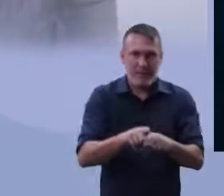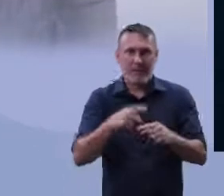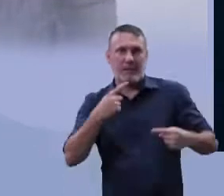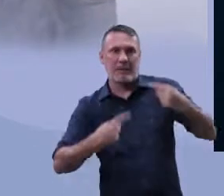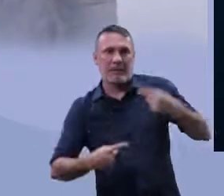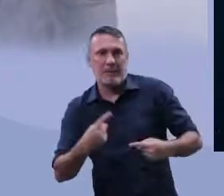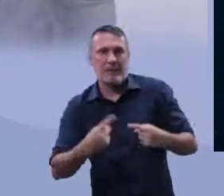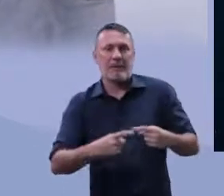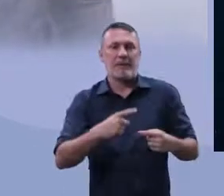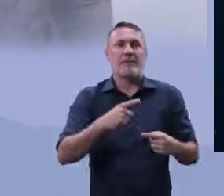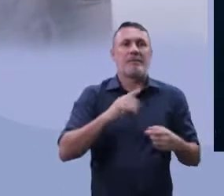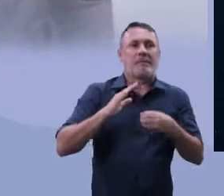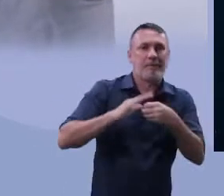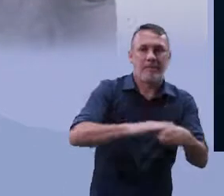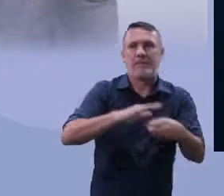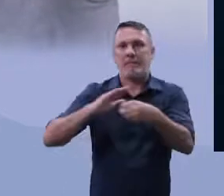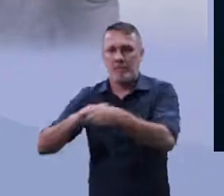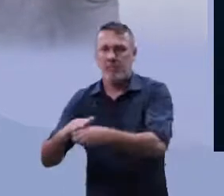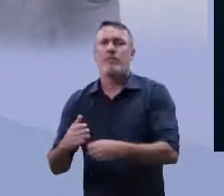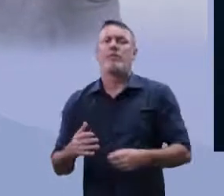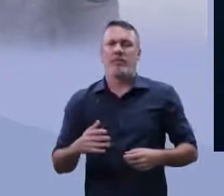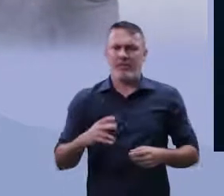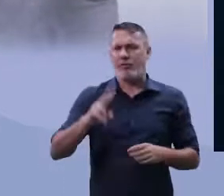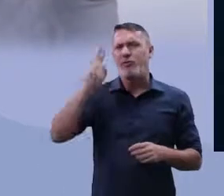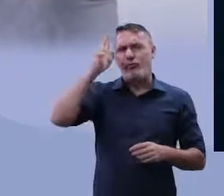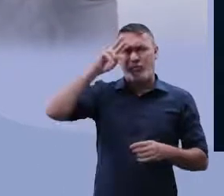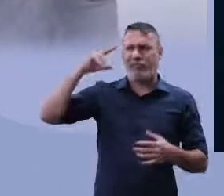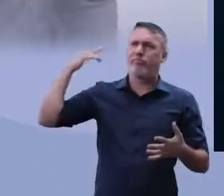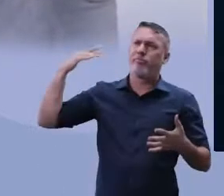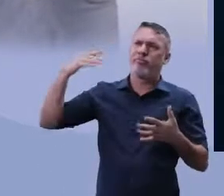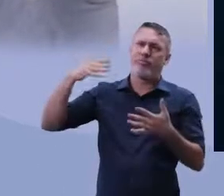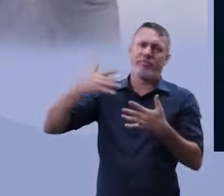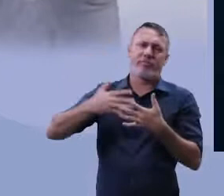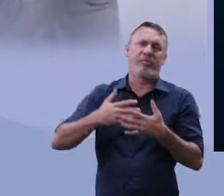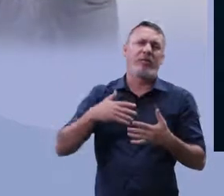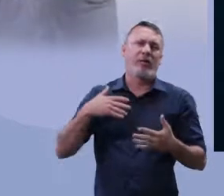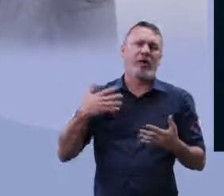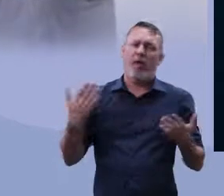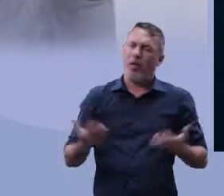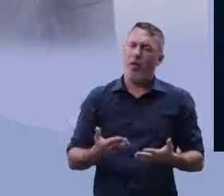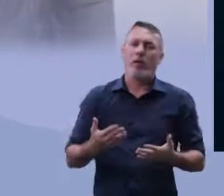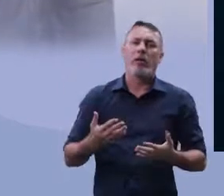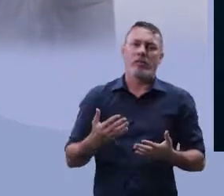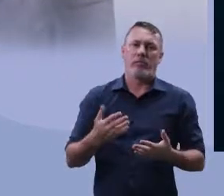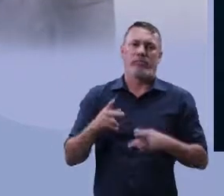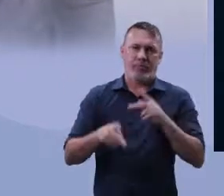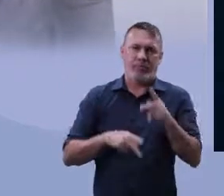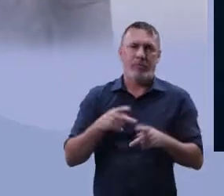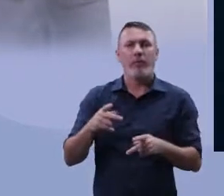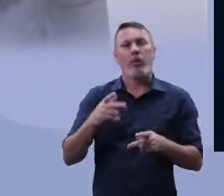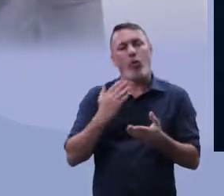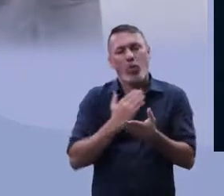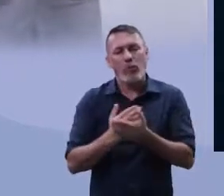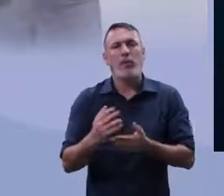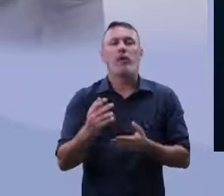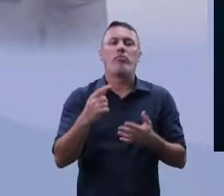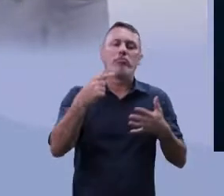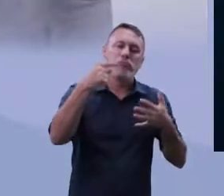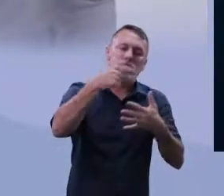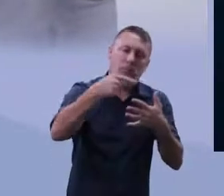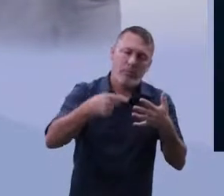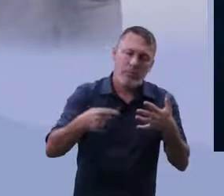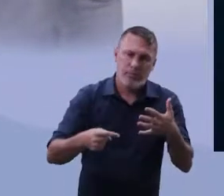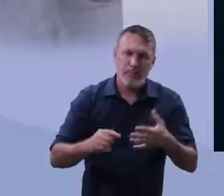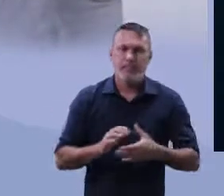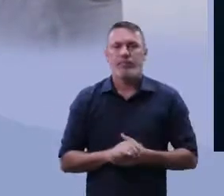essa realidade conflituosa é algo que já vem ao longo da história da humanidade. E aí, nós vamos começar a elencar alguns desses conflitos.